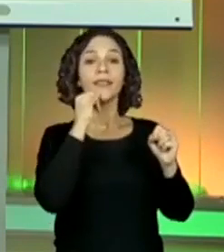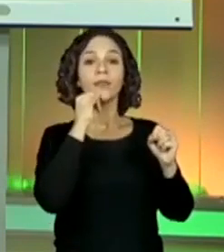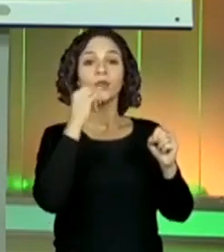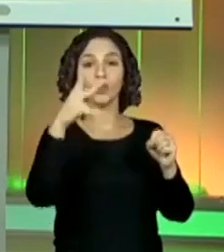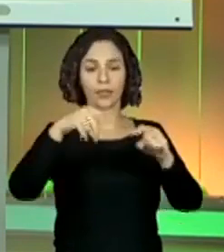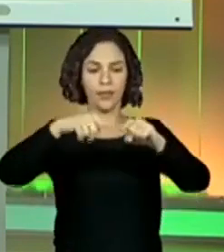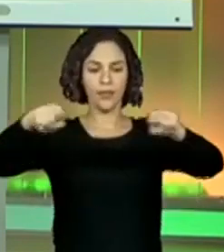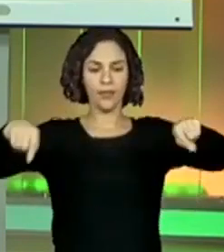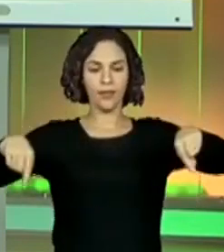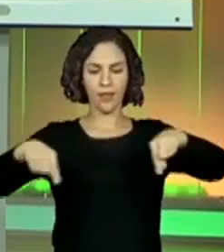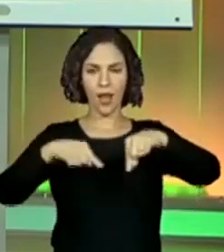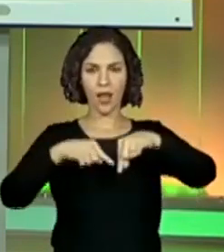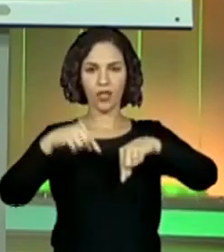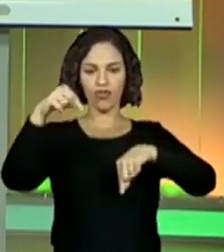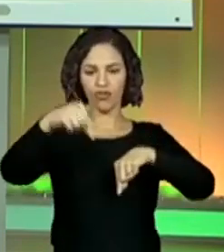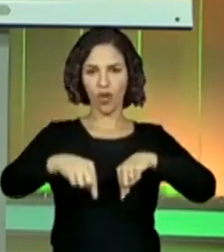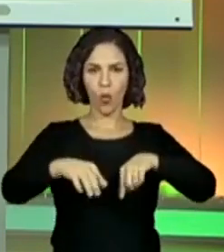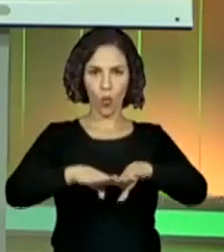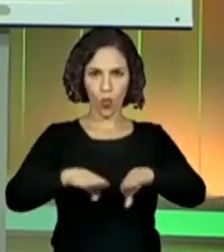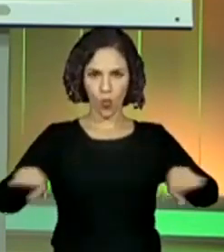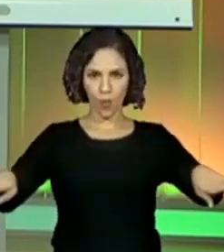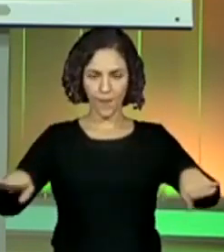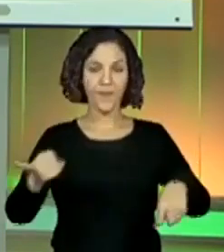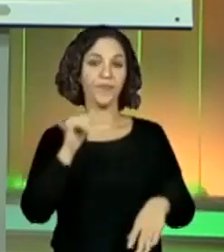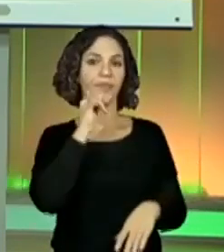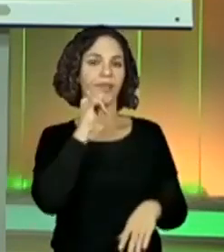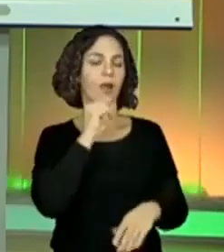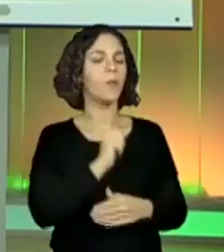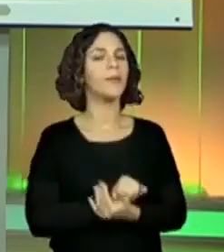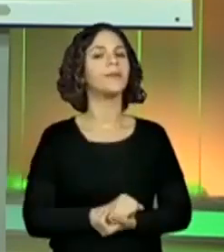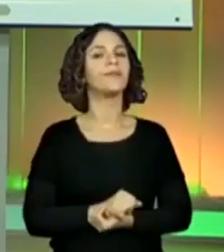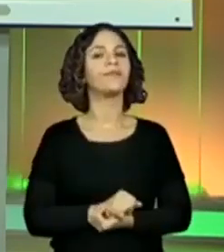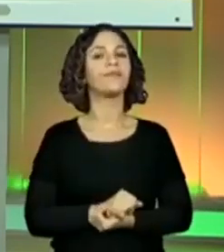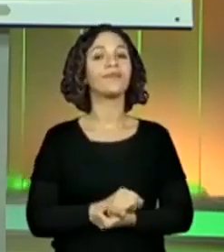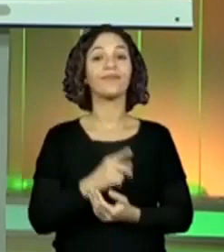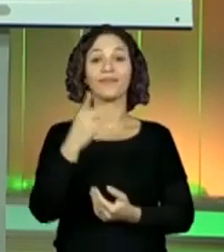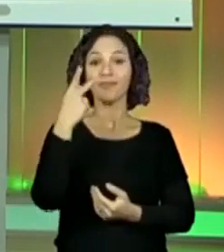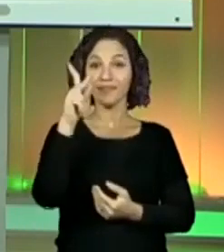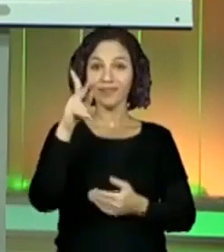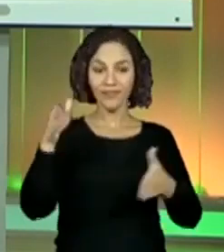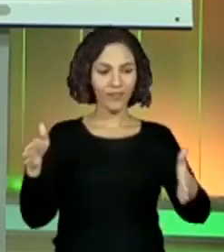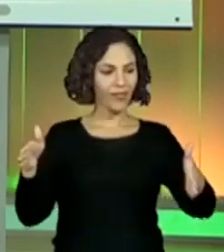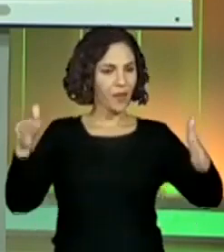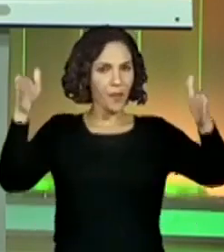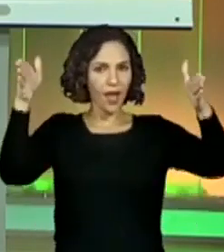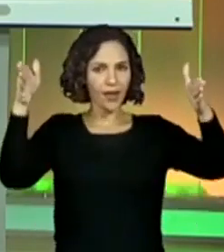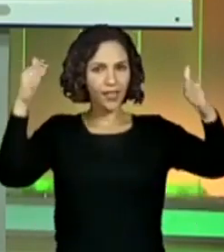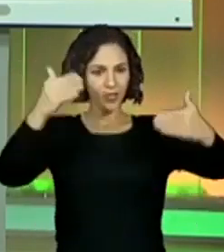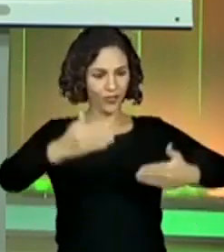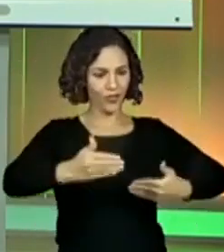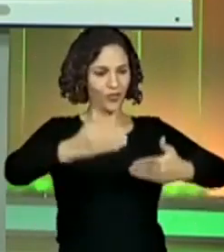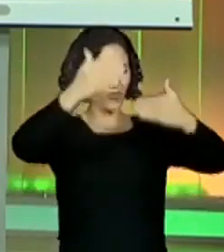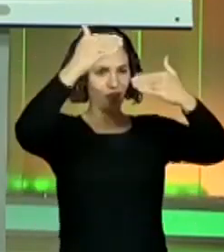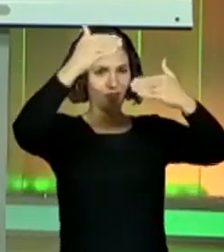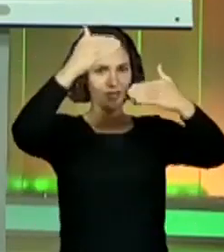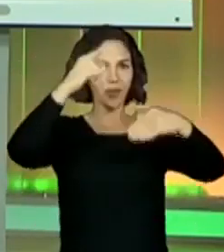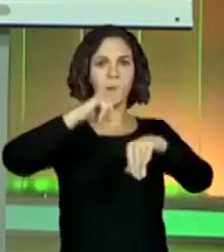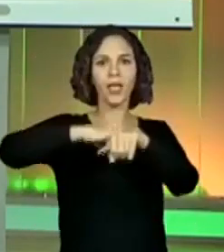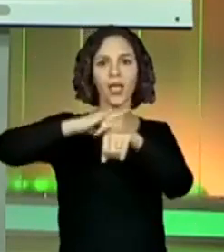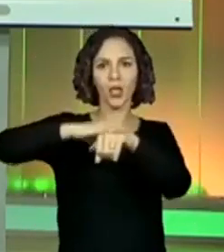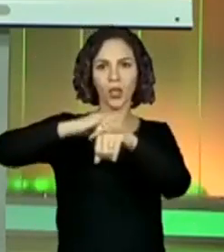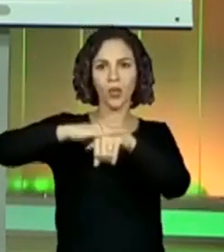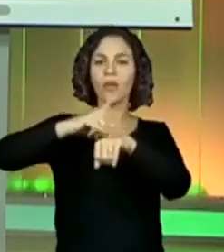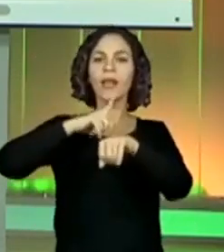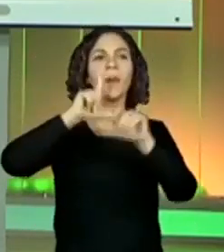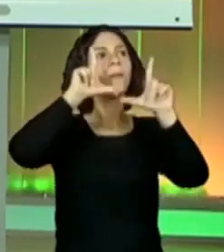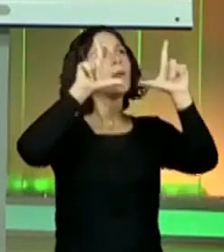sua sala, mas tem algumas condições aí. Vou explicar. Na parede da sua cozinha, na parede do seu banheiro, tem um monte de